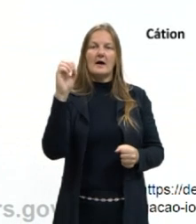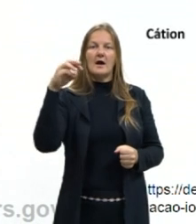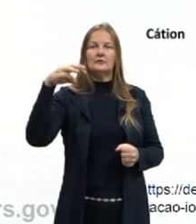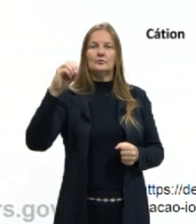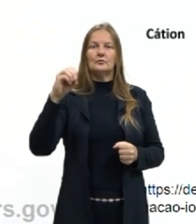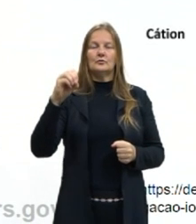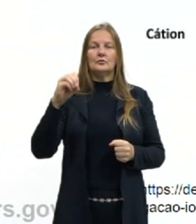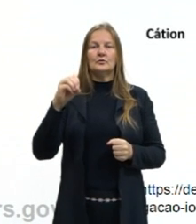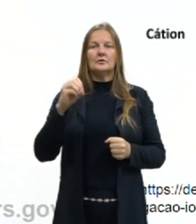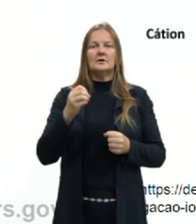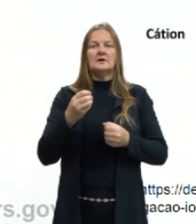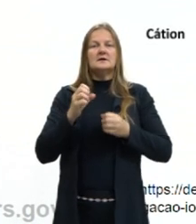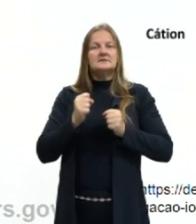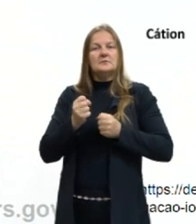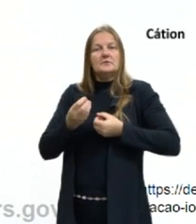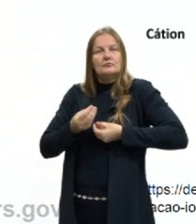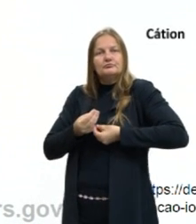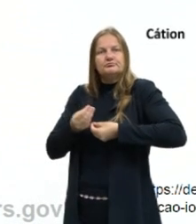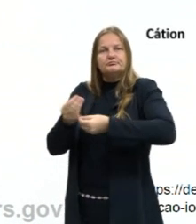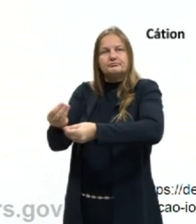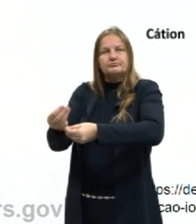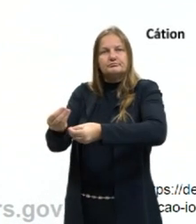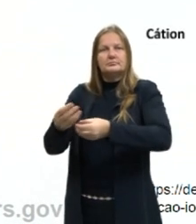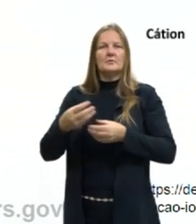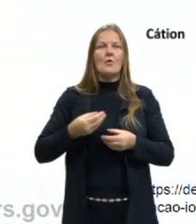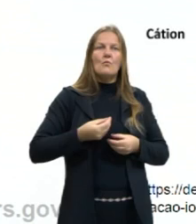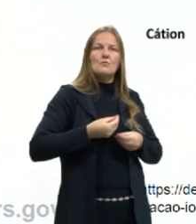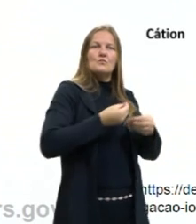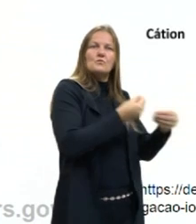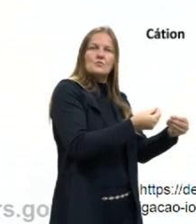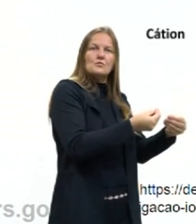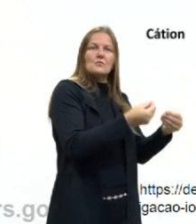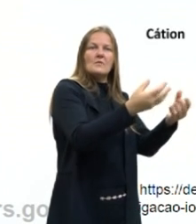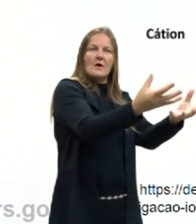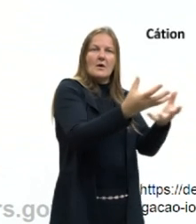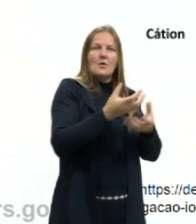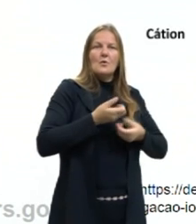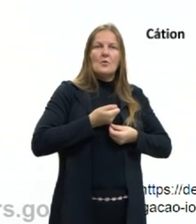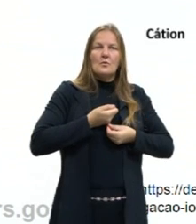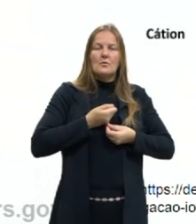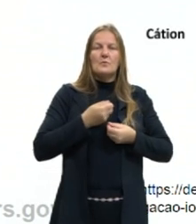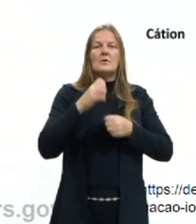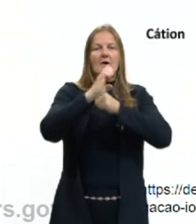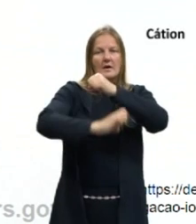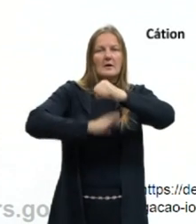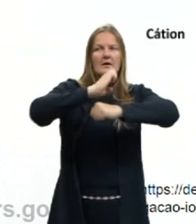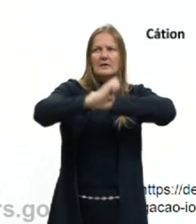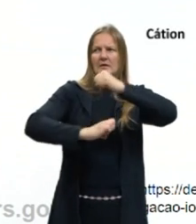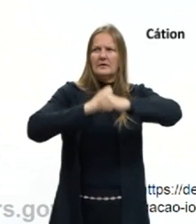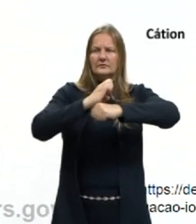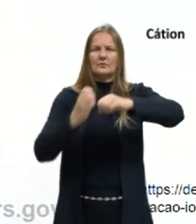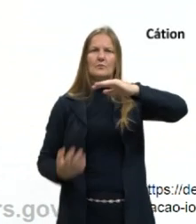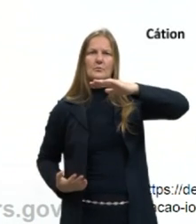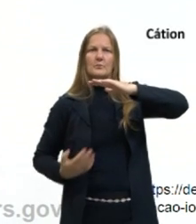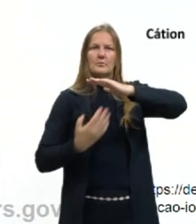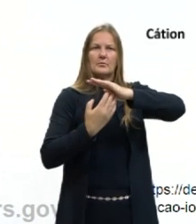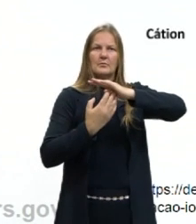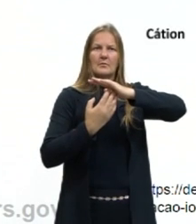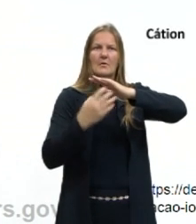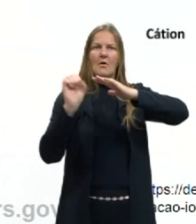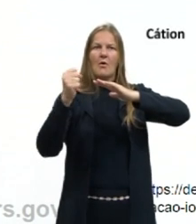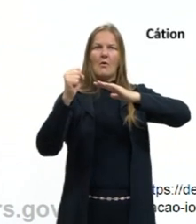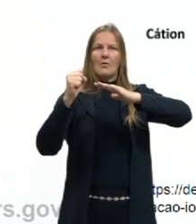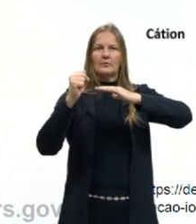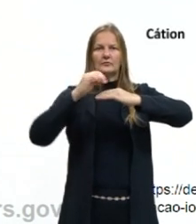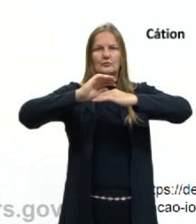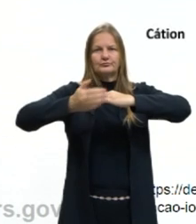capacidade de ceder elétrons ou receber elétrons. Para atingir esse octeto. Então, ela ocorre